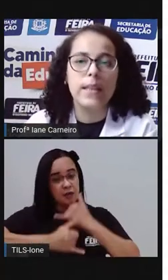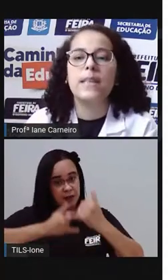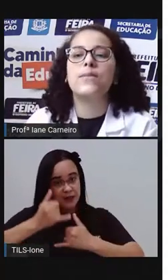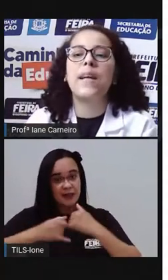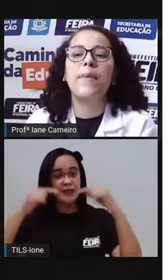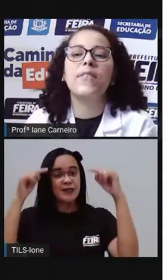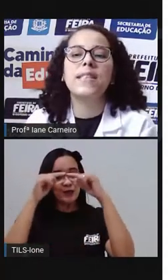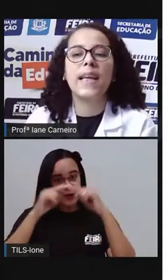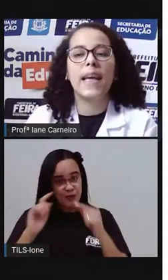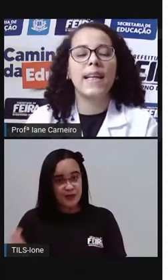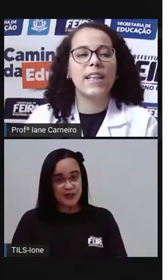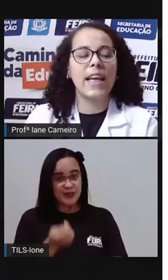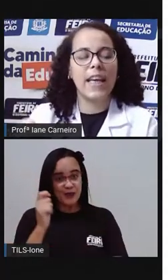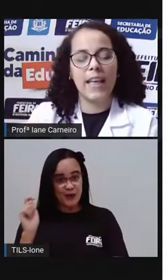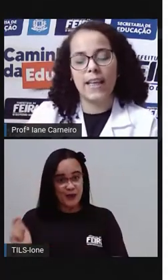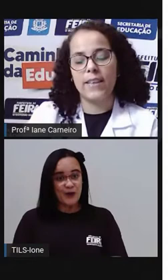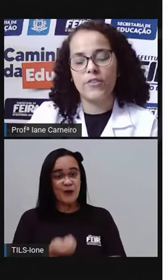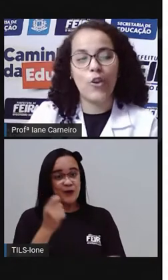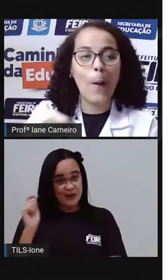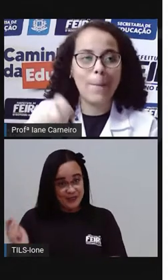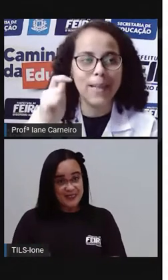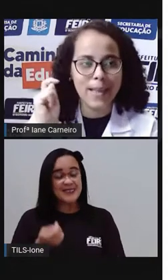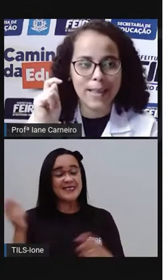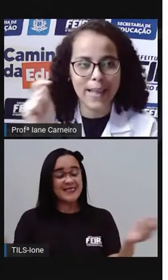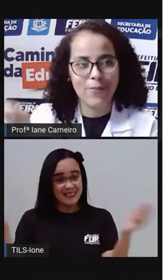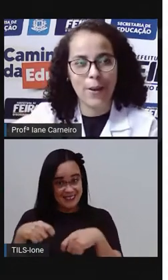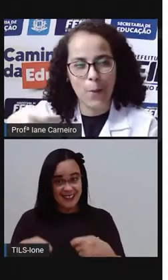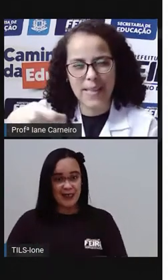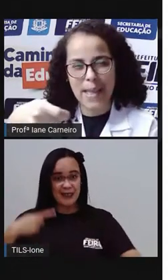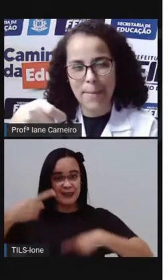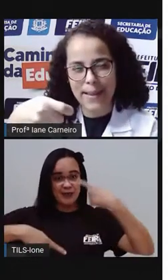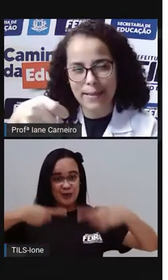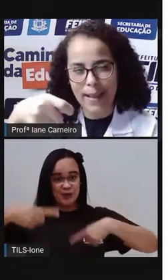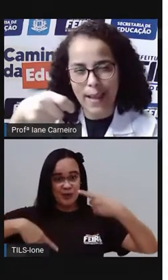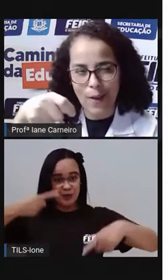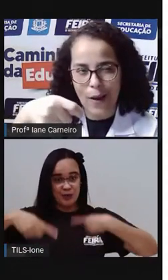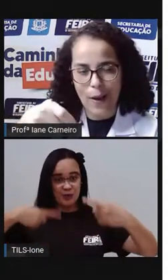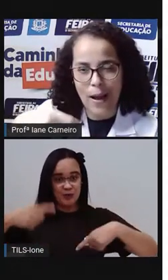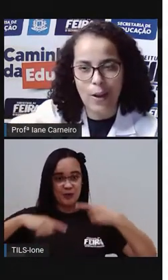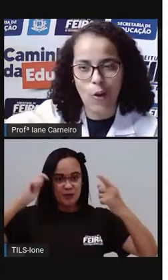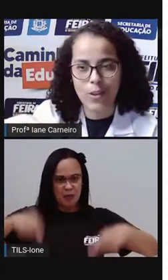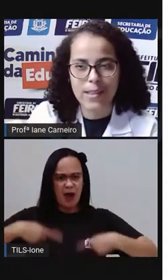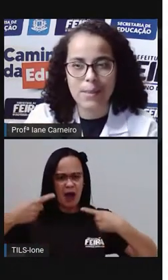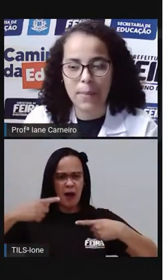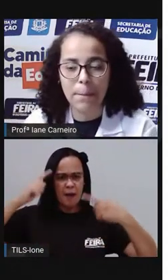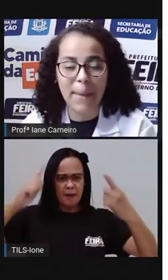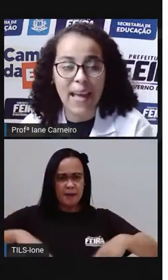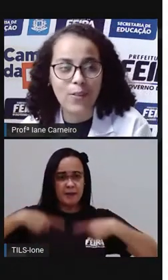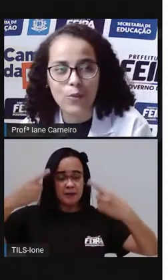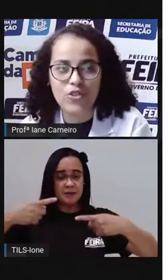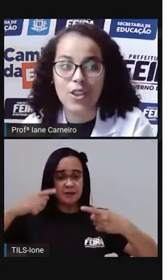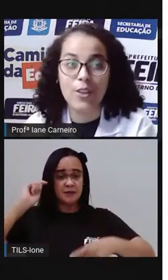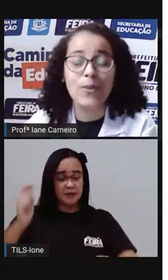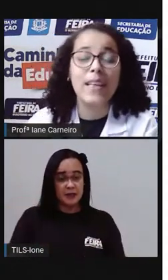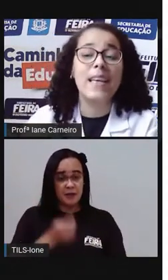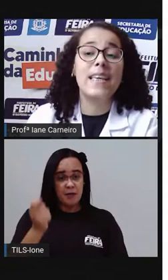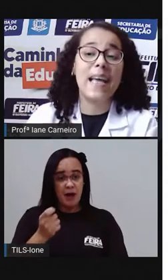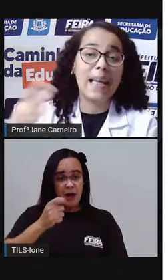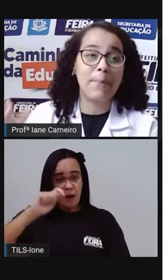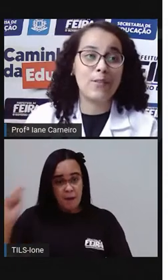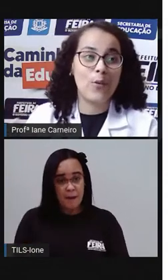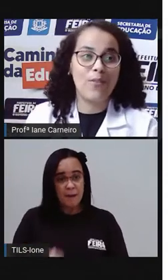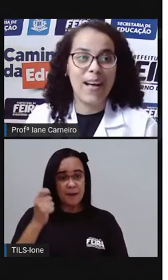corda. Então, dá para fazer aquela cobrinha que vai começar a bater a corda bem perto do chão,